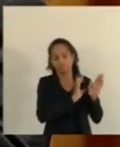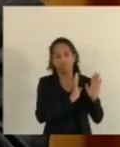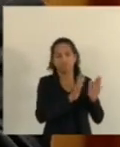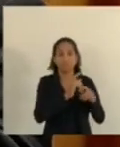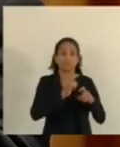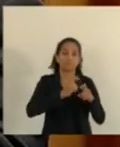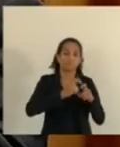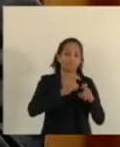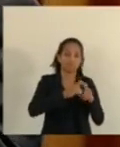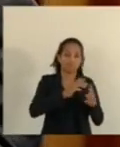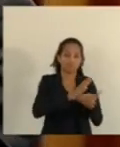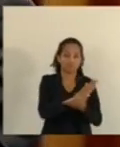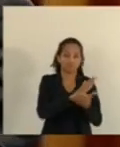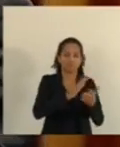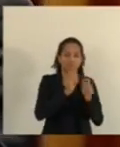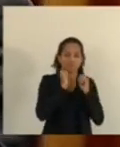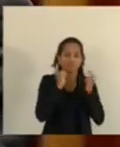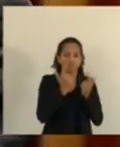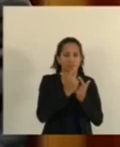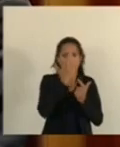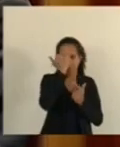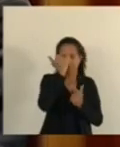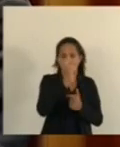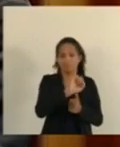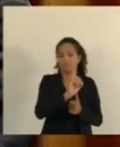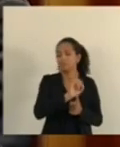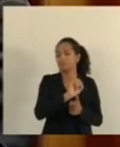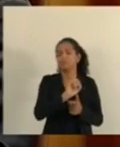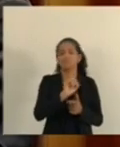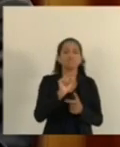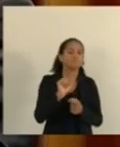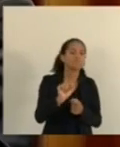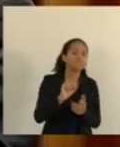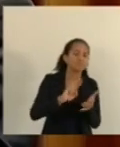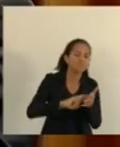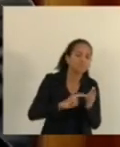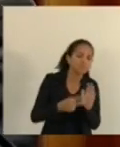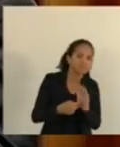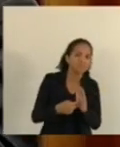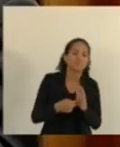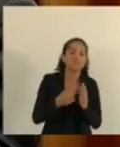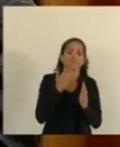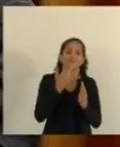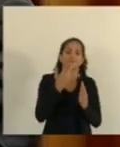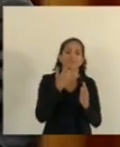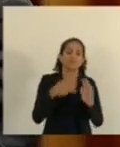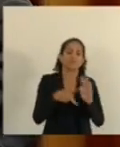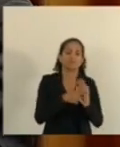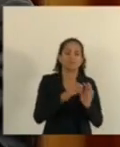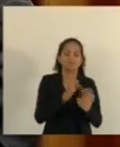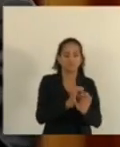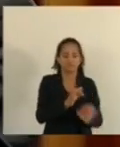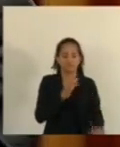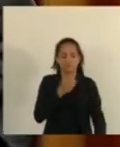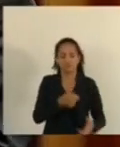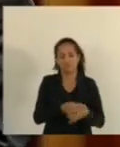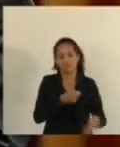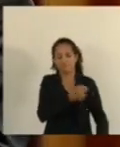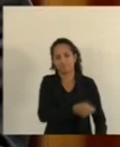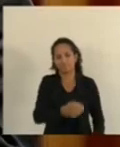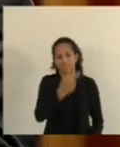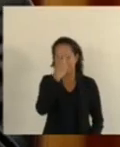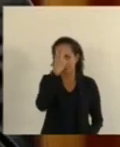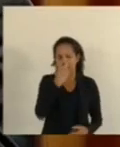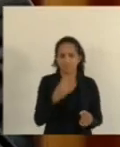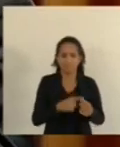Médicos Aqui na Assembleia Que não Sabiam O que O representariam O que representam As cores Das bengalas Dos deficientes A bengala